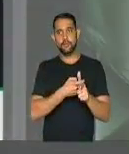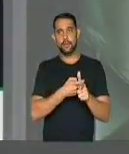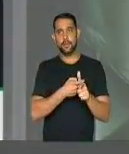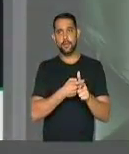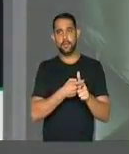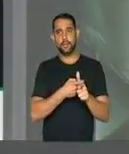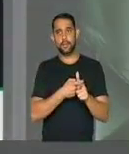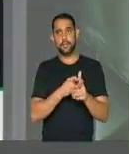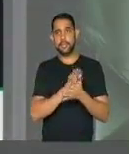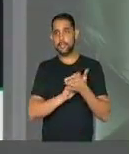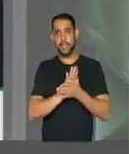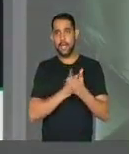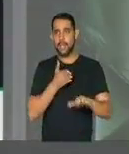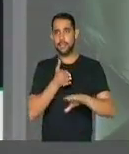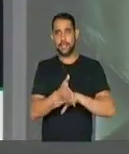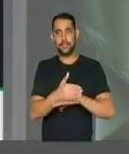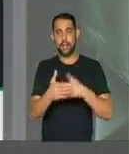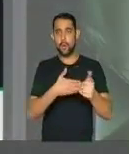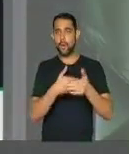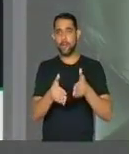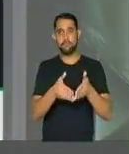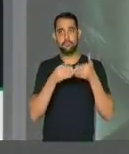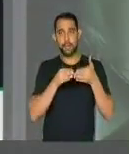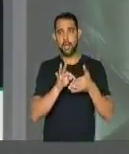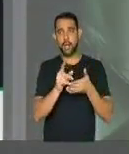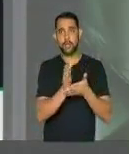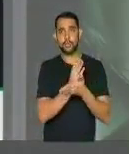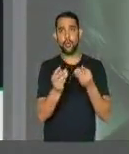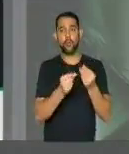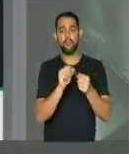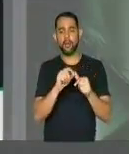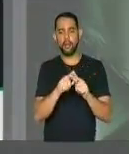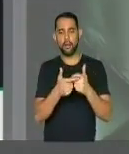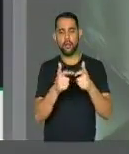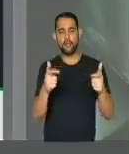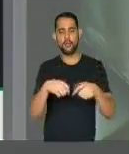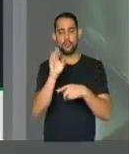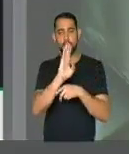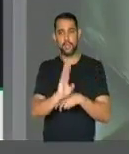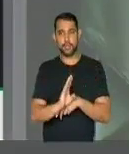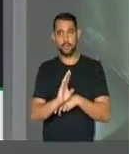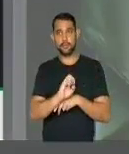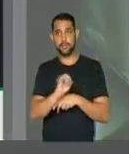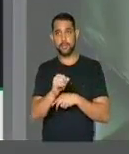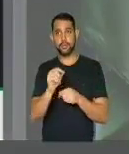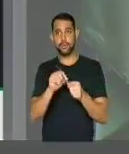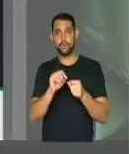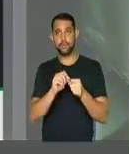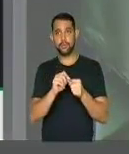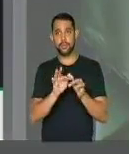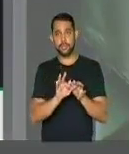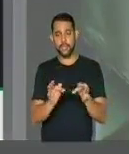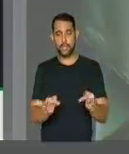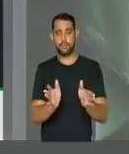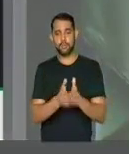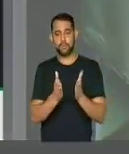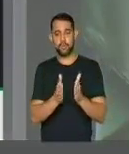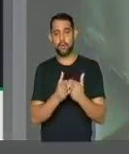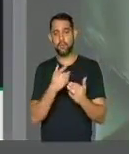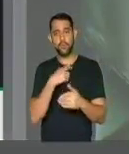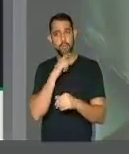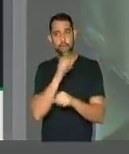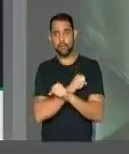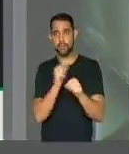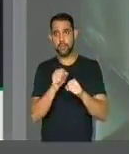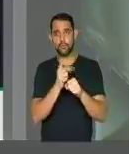e sem acesso a qualquer crédito. Como vai crescer esse país se os pequenininhos não têm